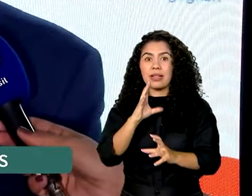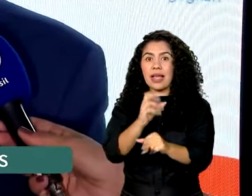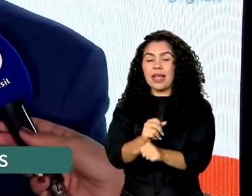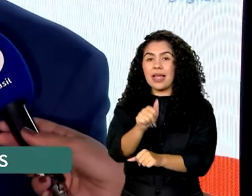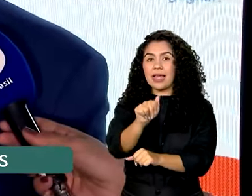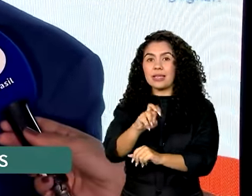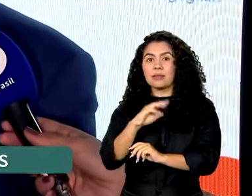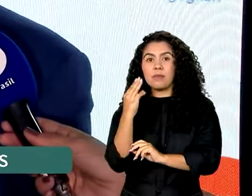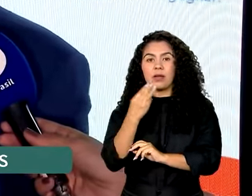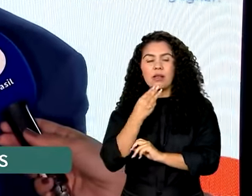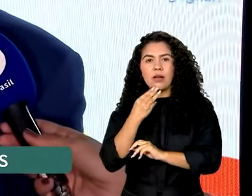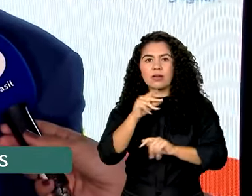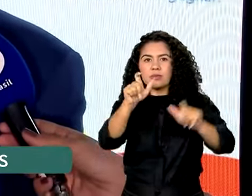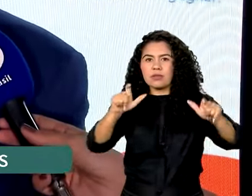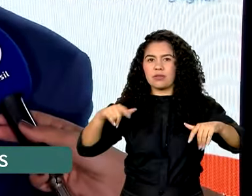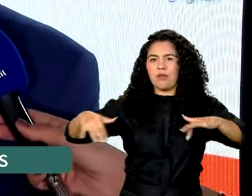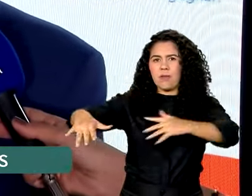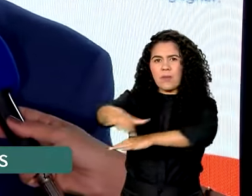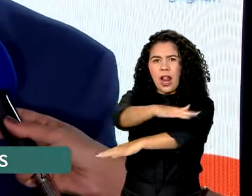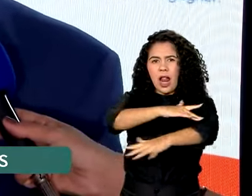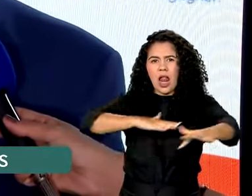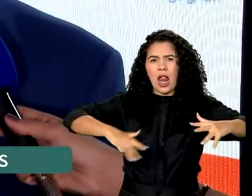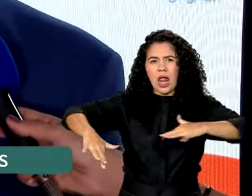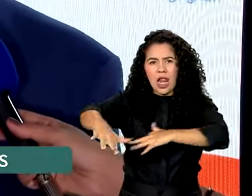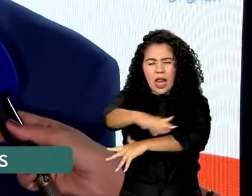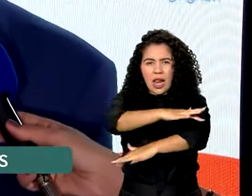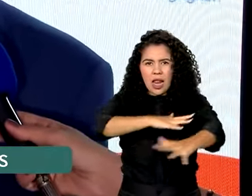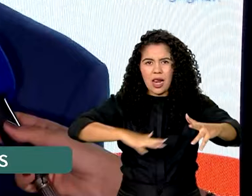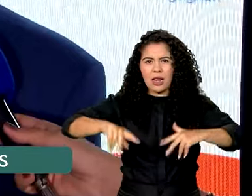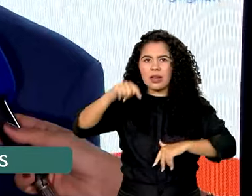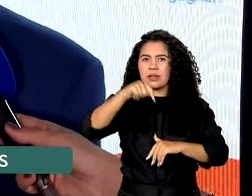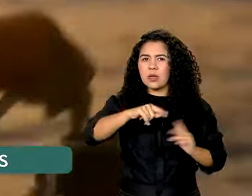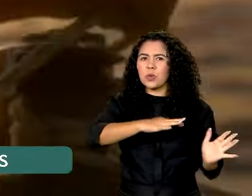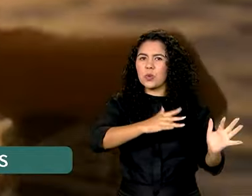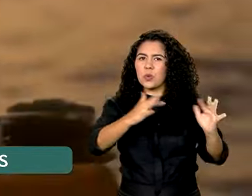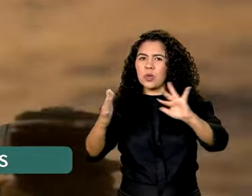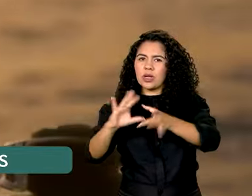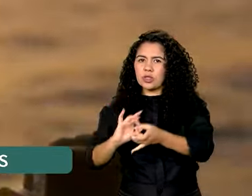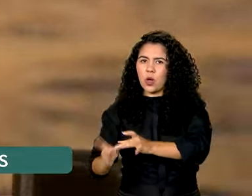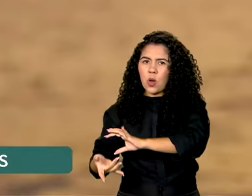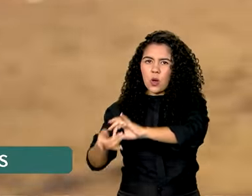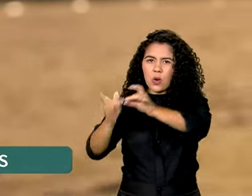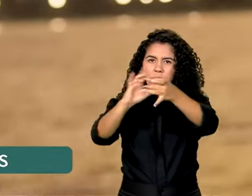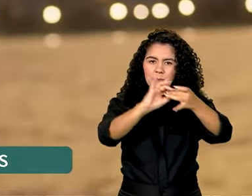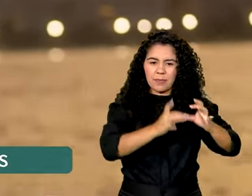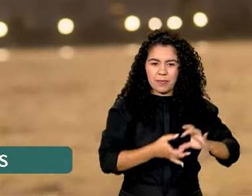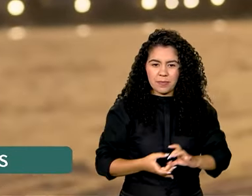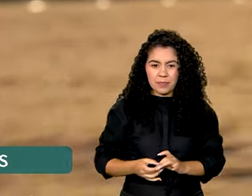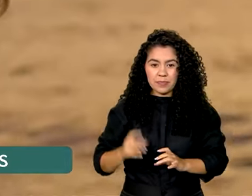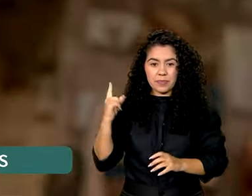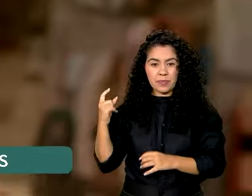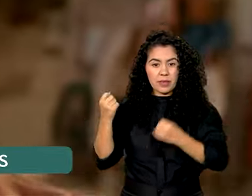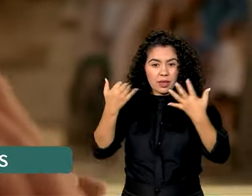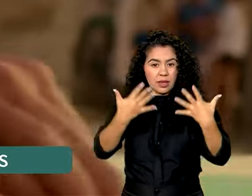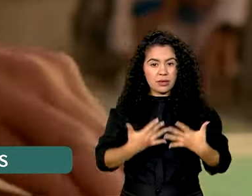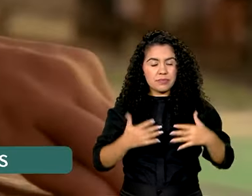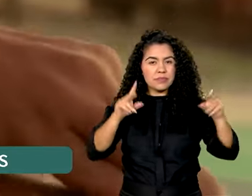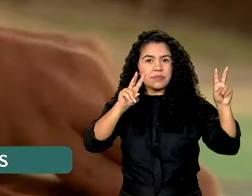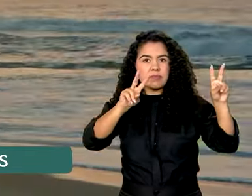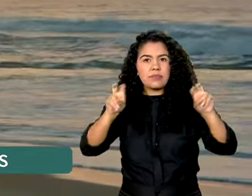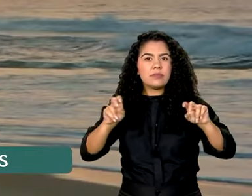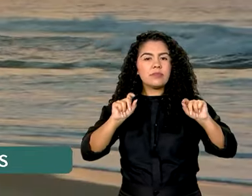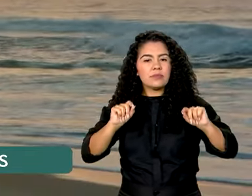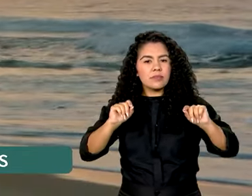pessoas que vão circular aqui durante as Olimpíadas. As peças publicitárias serão